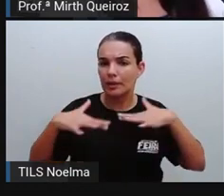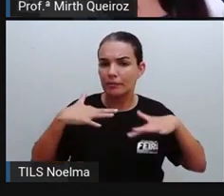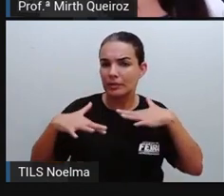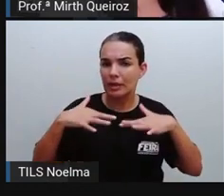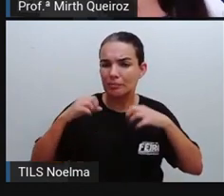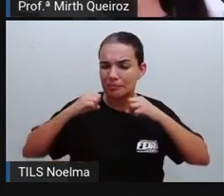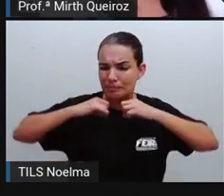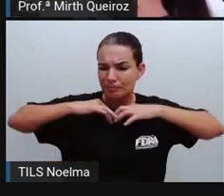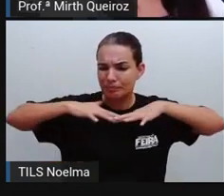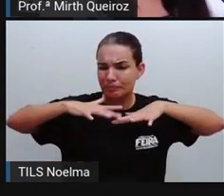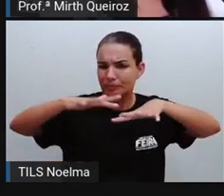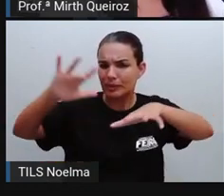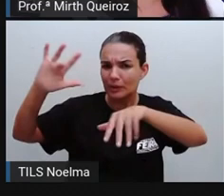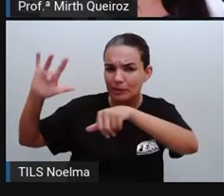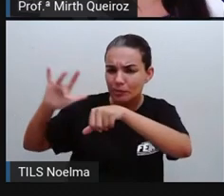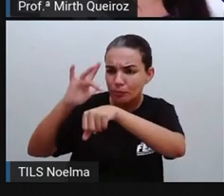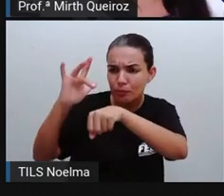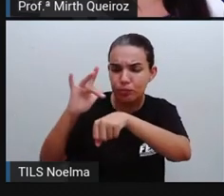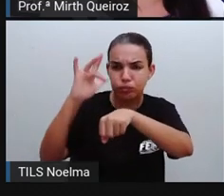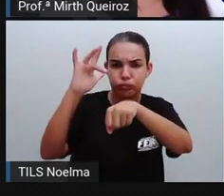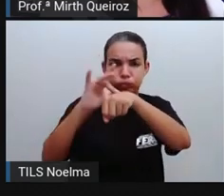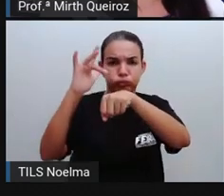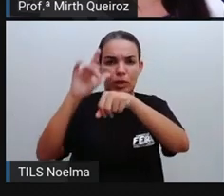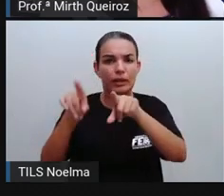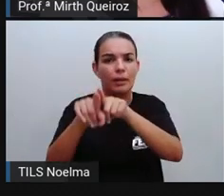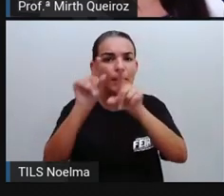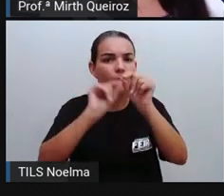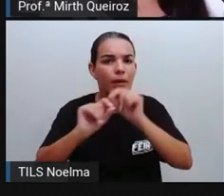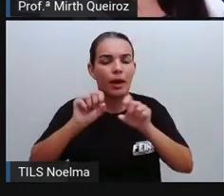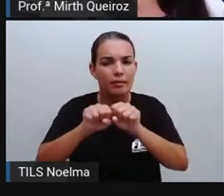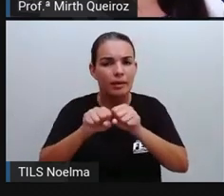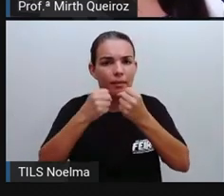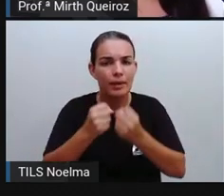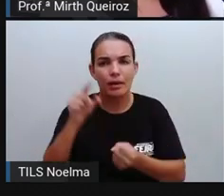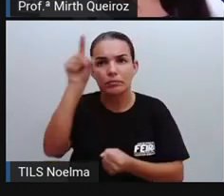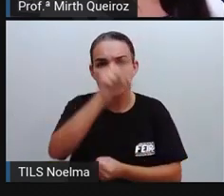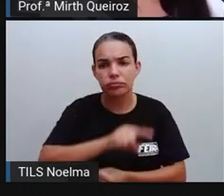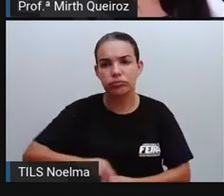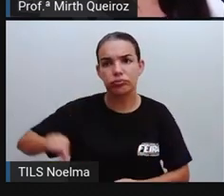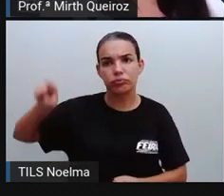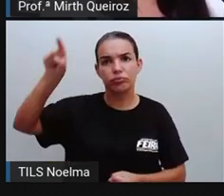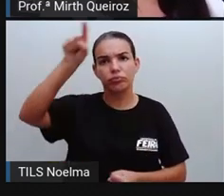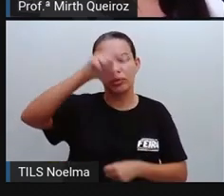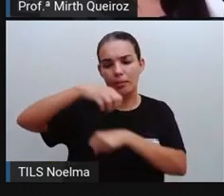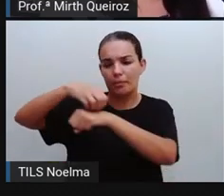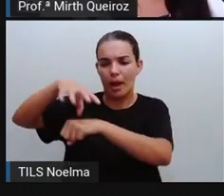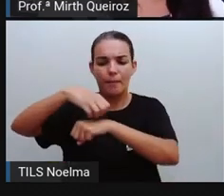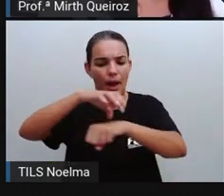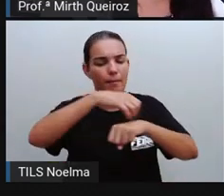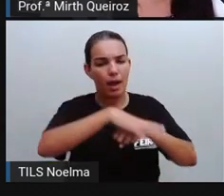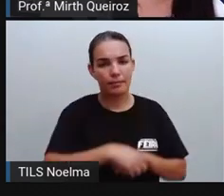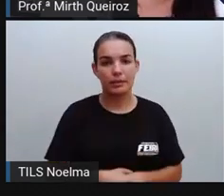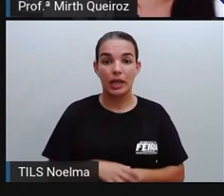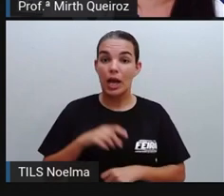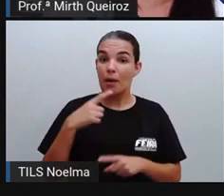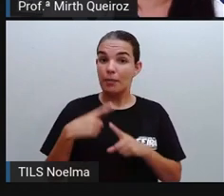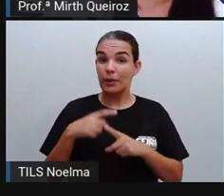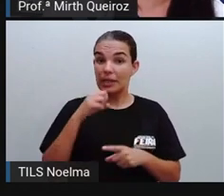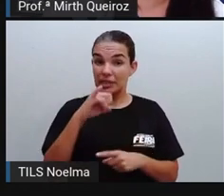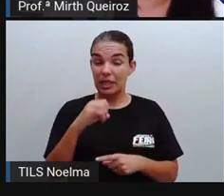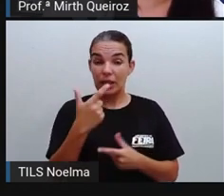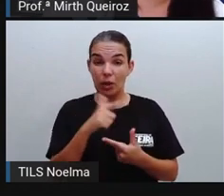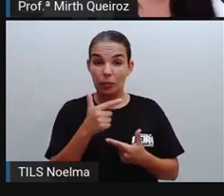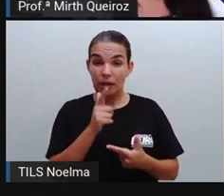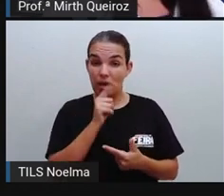de infestação vetorial e quebrar a cadeia da transmissão da doença. Porque se a gente não deixa a água